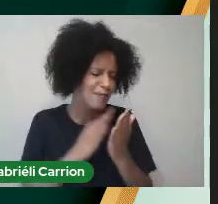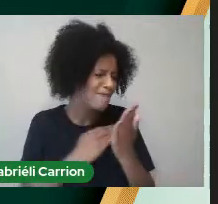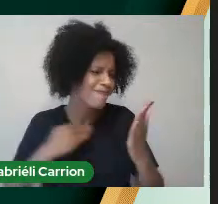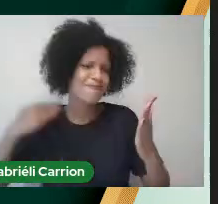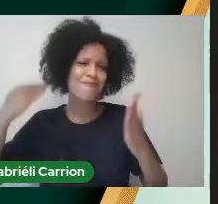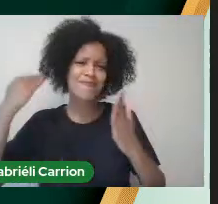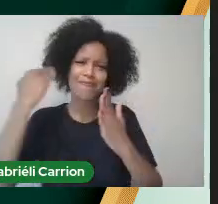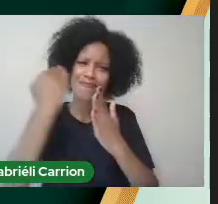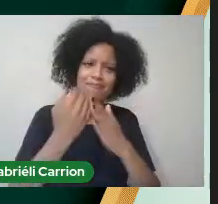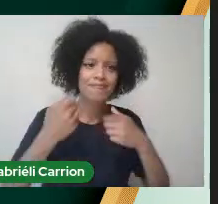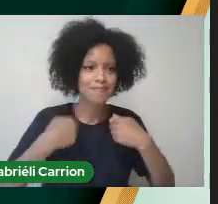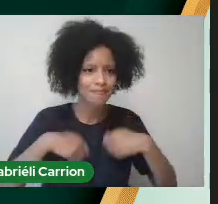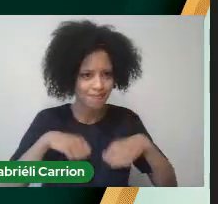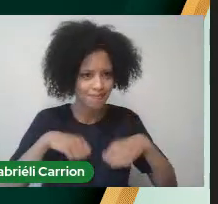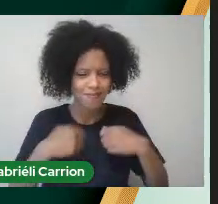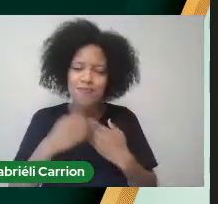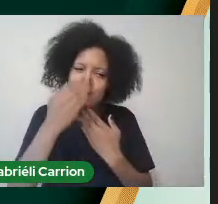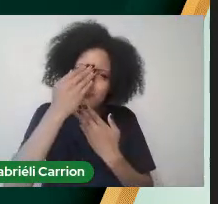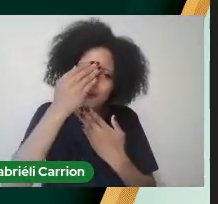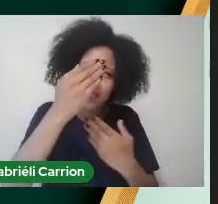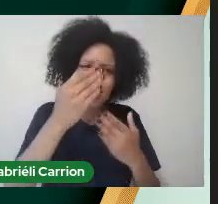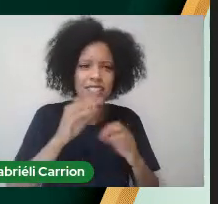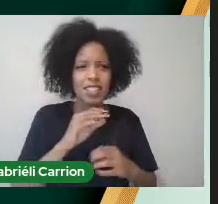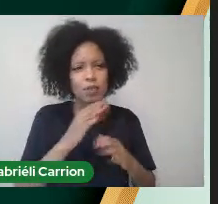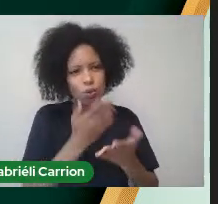muito capazes Muito obrigada A todos